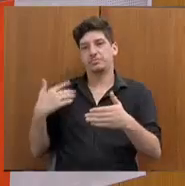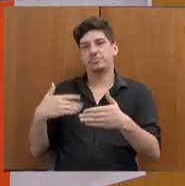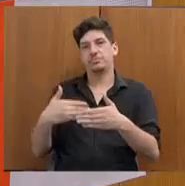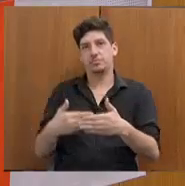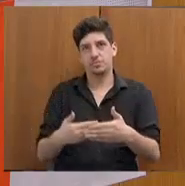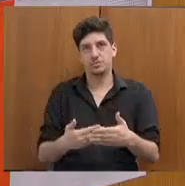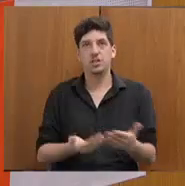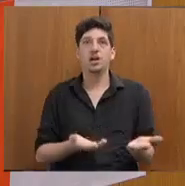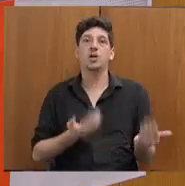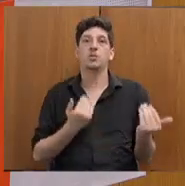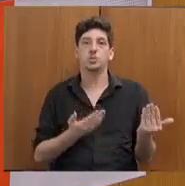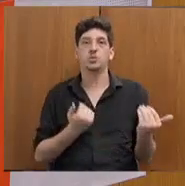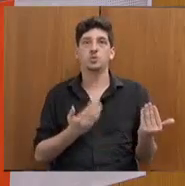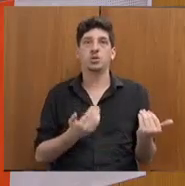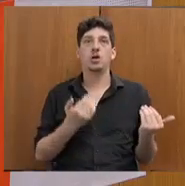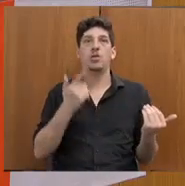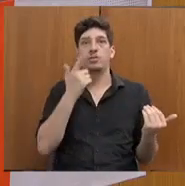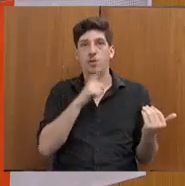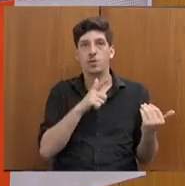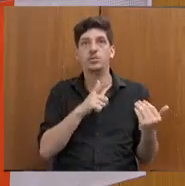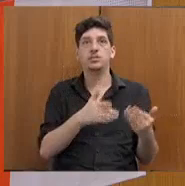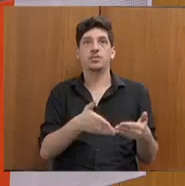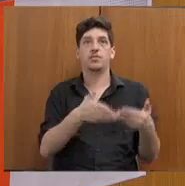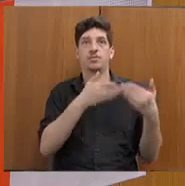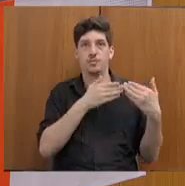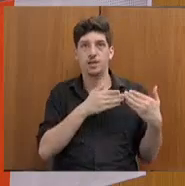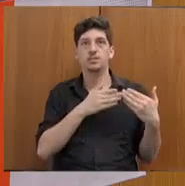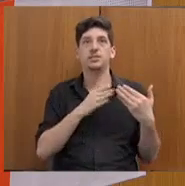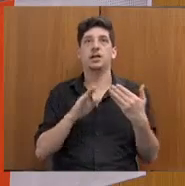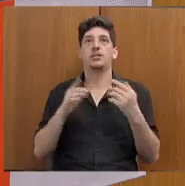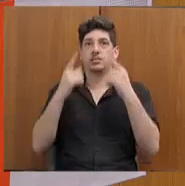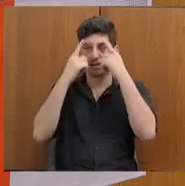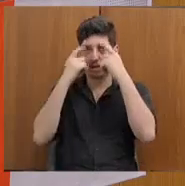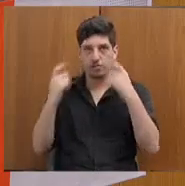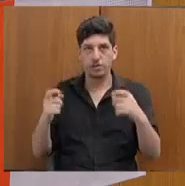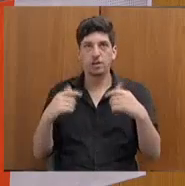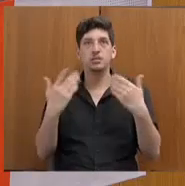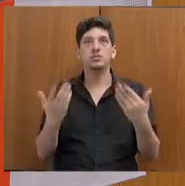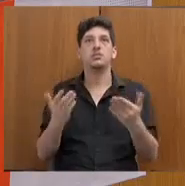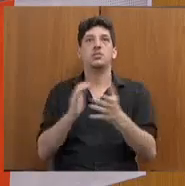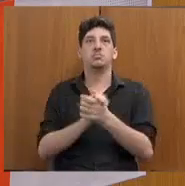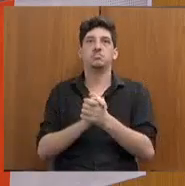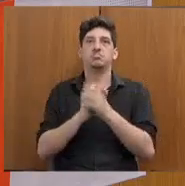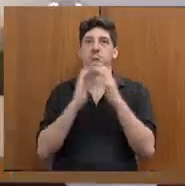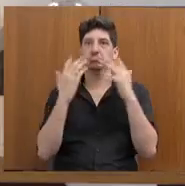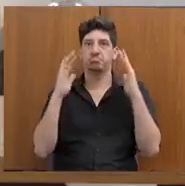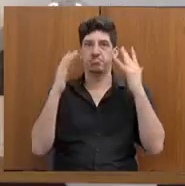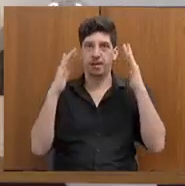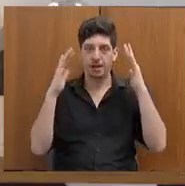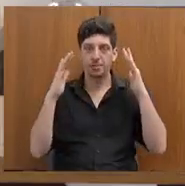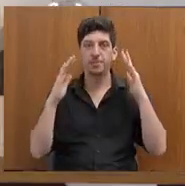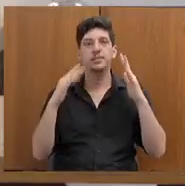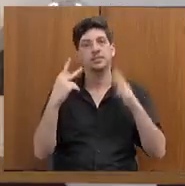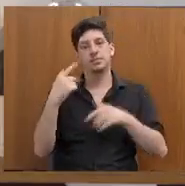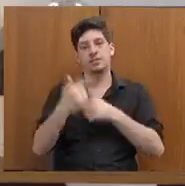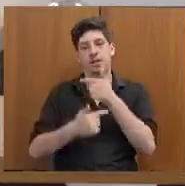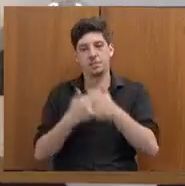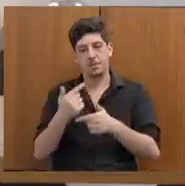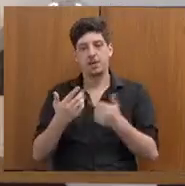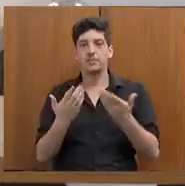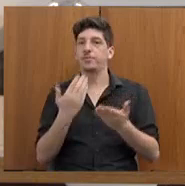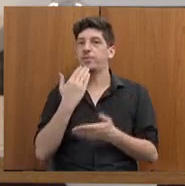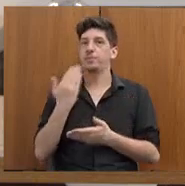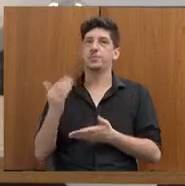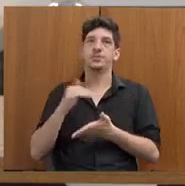os jovens fiquem longe da violência? Então, parabenizar mesmo, assim, por todas as iniciativas. E eu queria pedir,